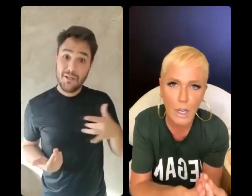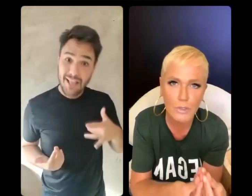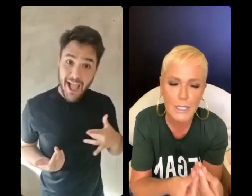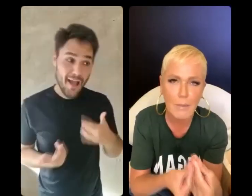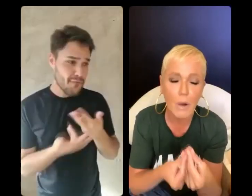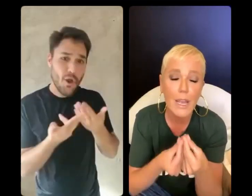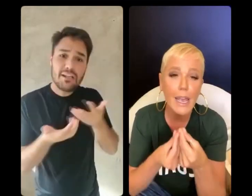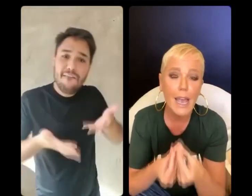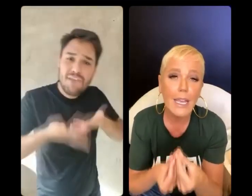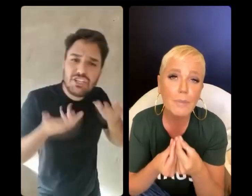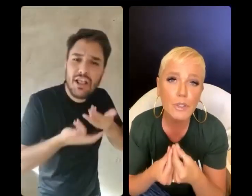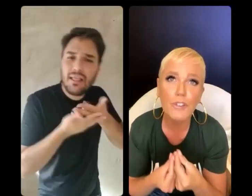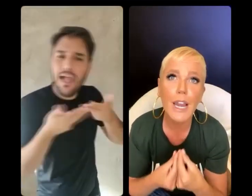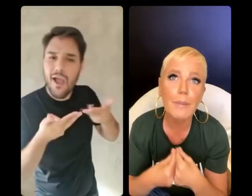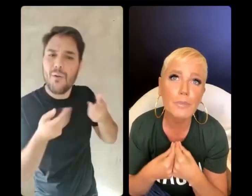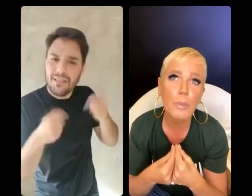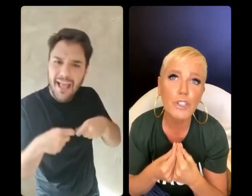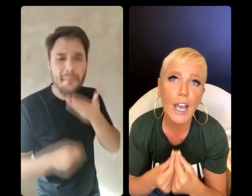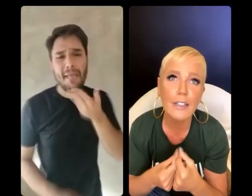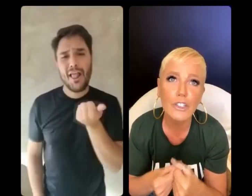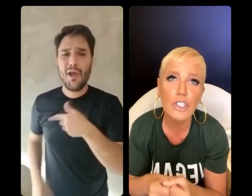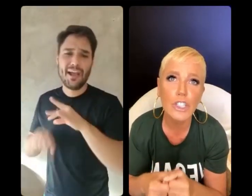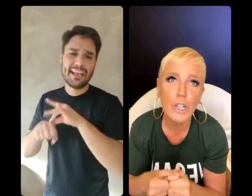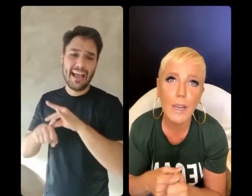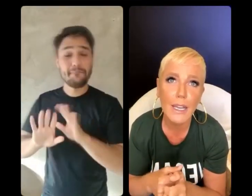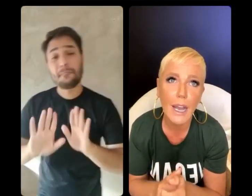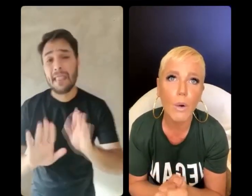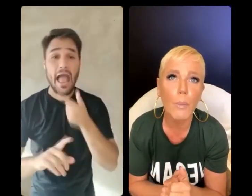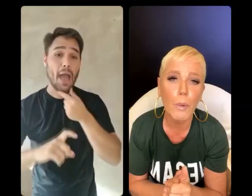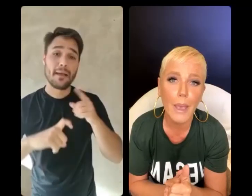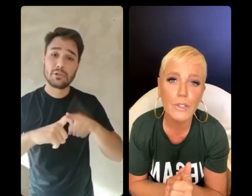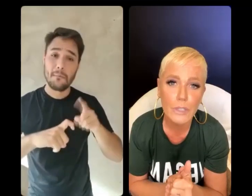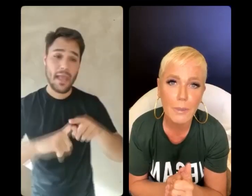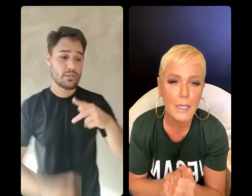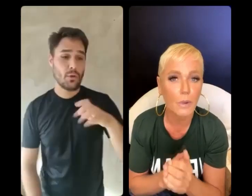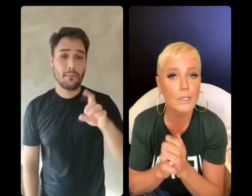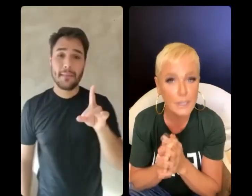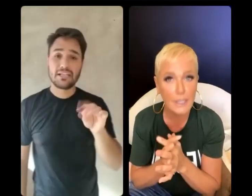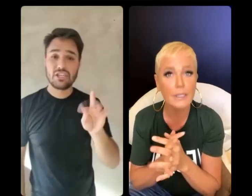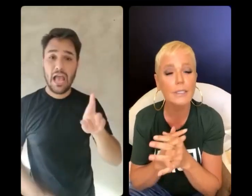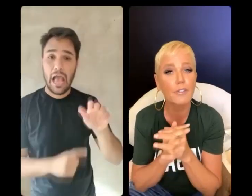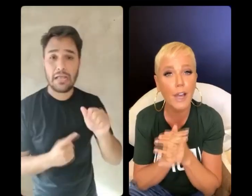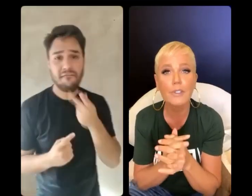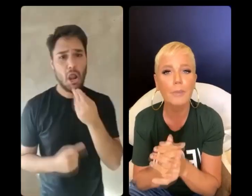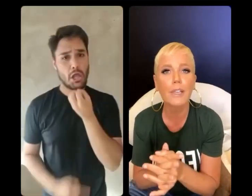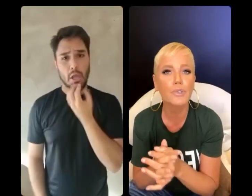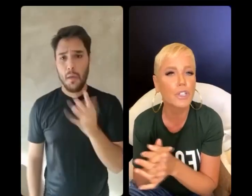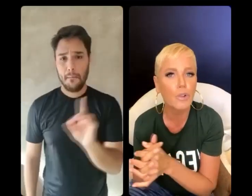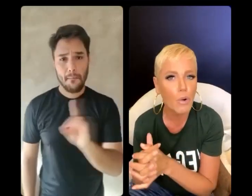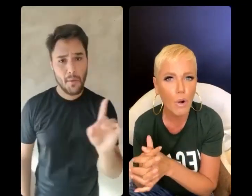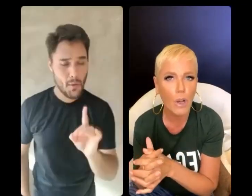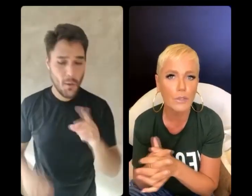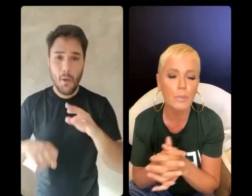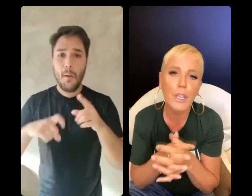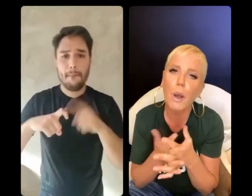muito melhor do que animal. Aí a pessoa vai falar, mas o meu pediatra diz que não é legal, ou o meu médico também não. Sim, existem vários médicos